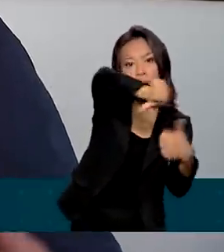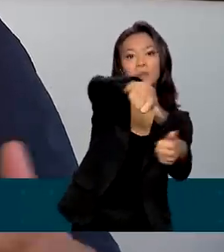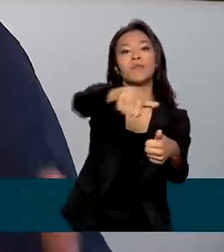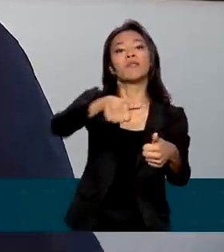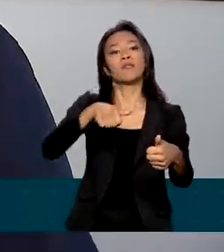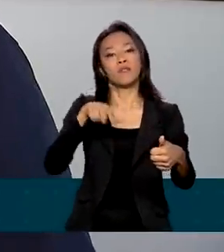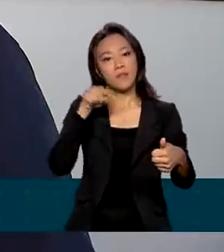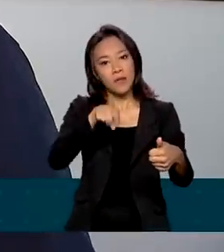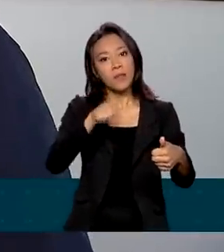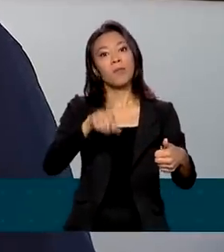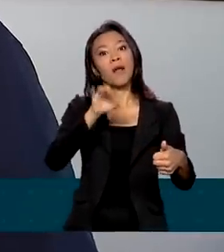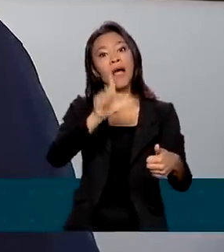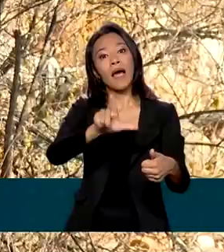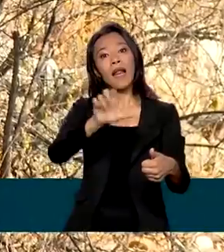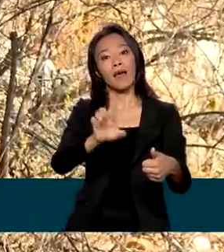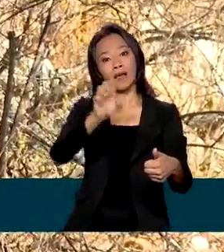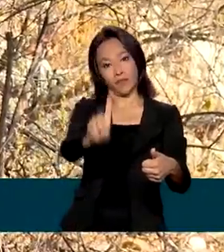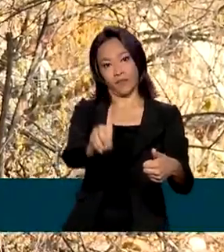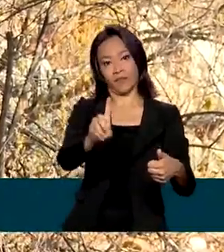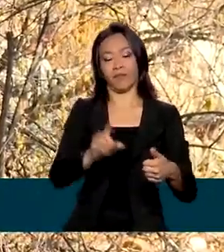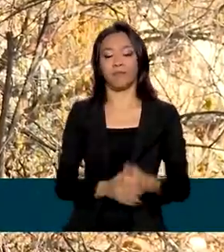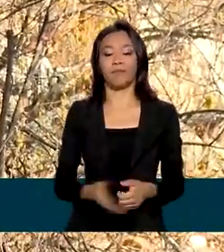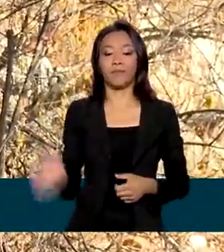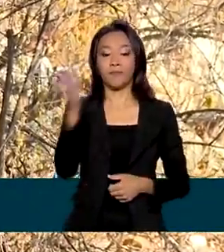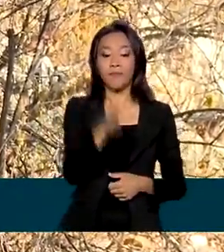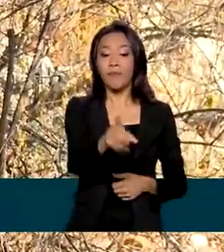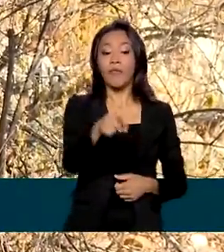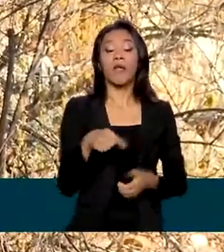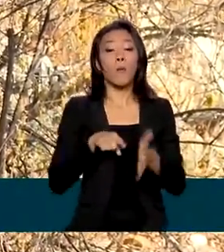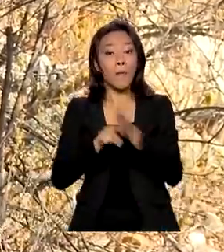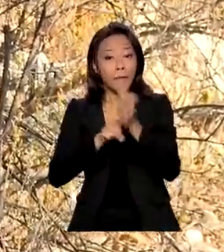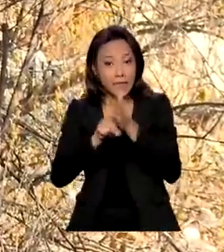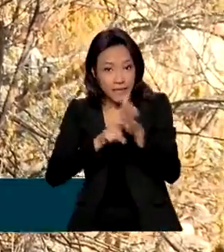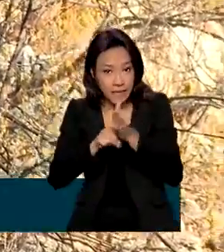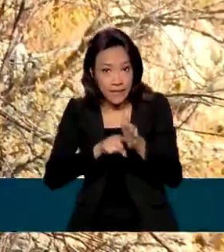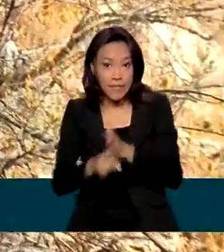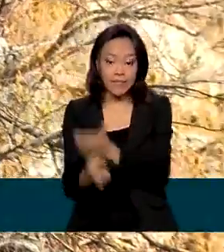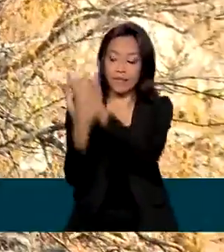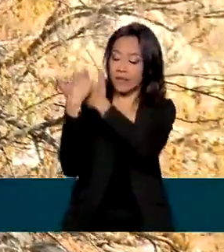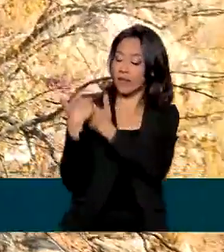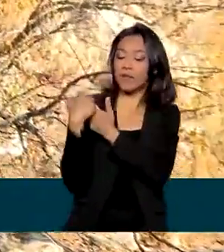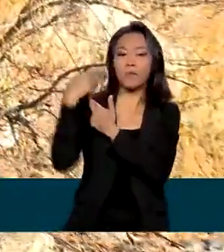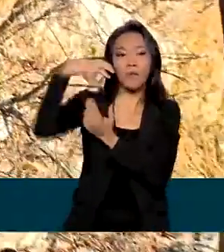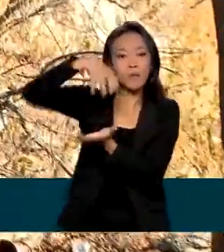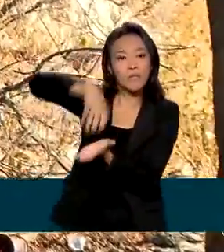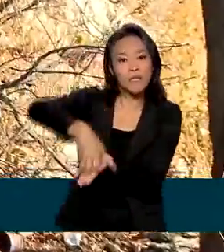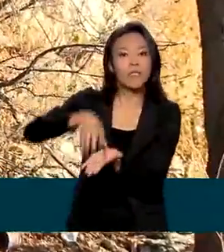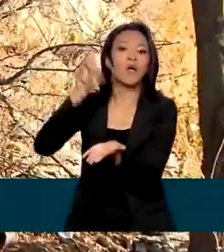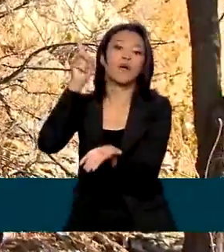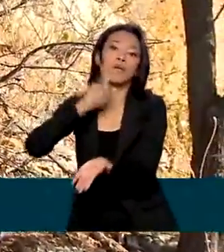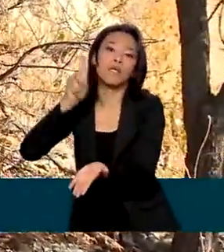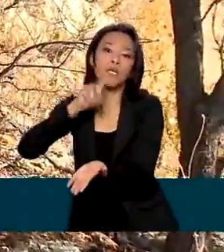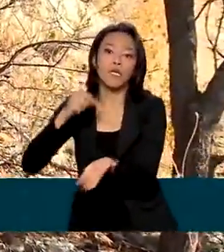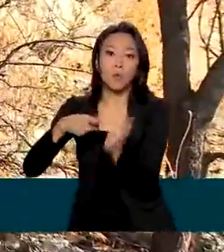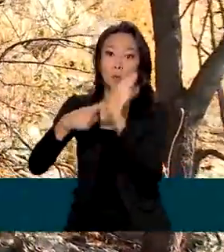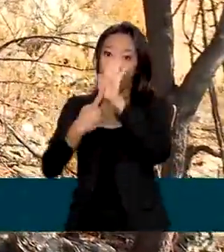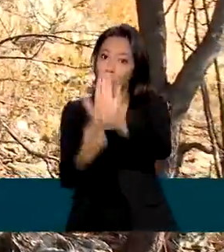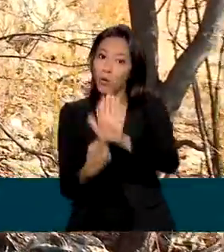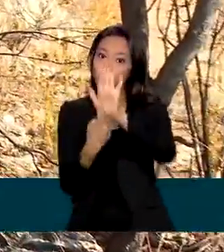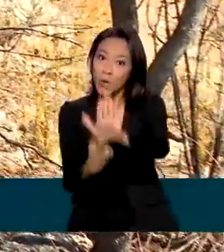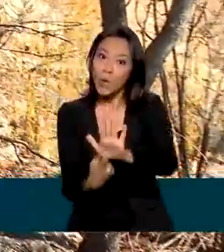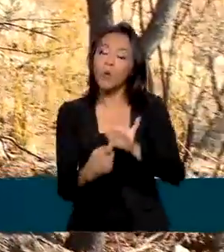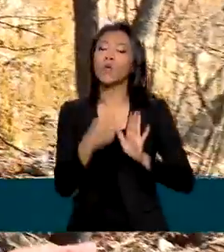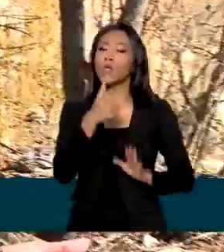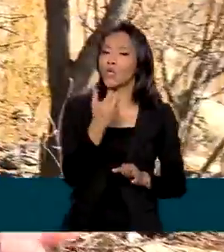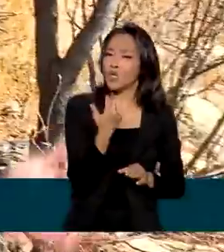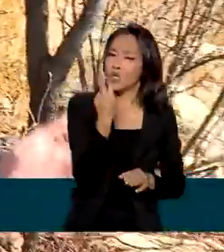de lâmpada de LED. Uma pesquisa realizada por um centro de estudos norte-americano revelou que mais de 2 bilhões